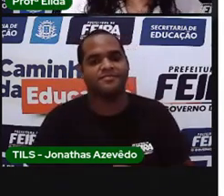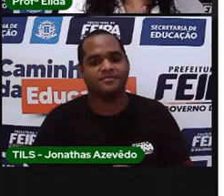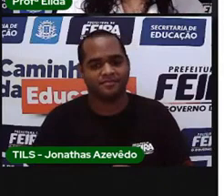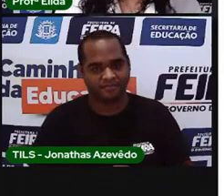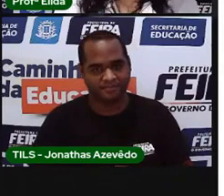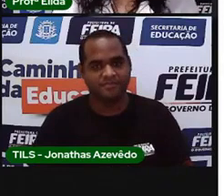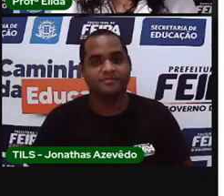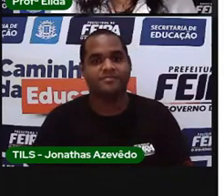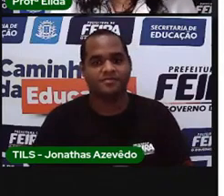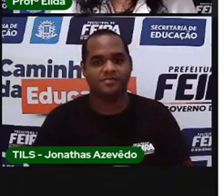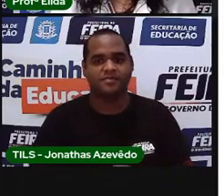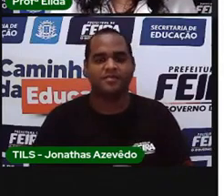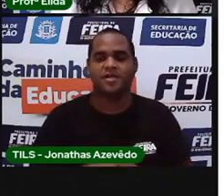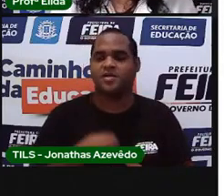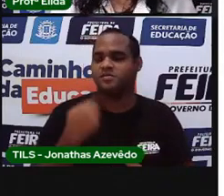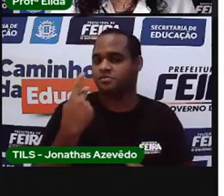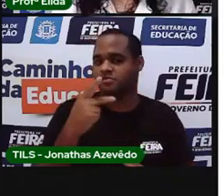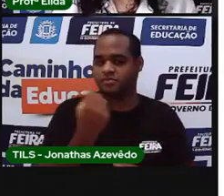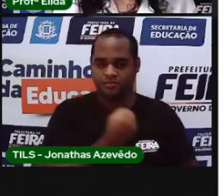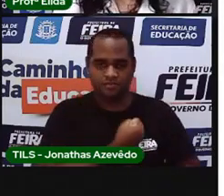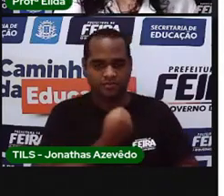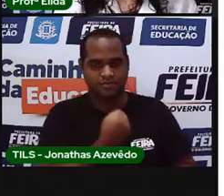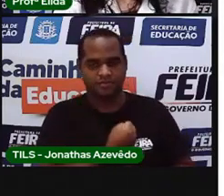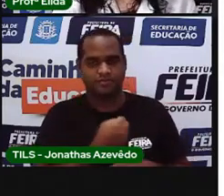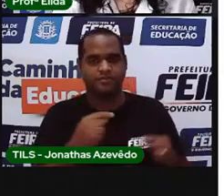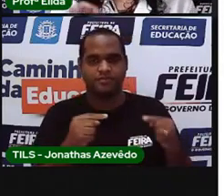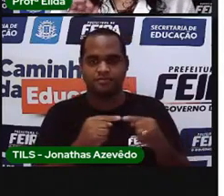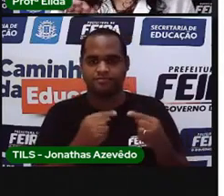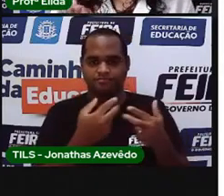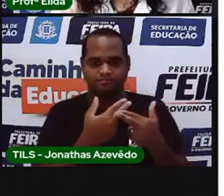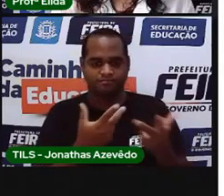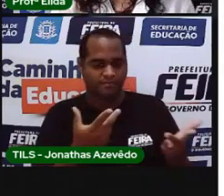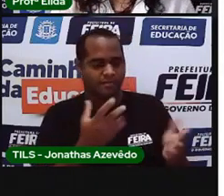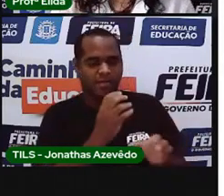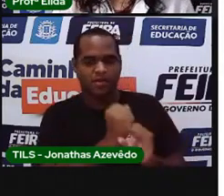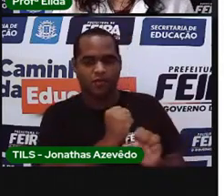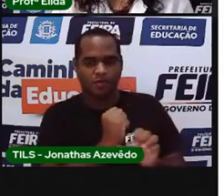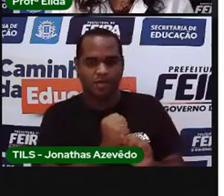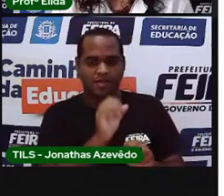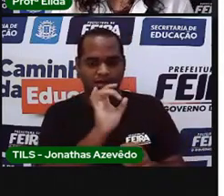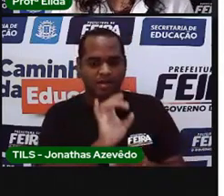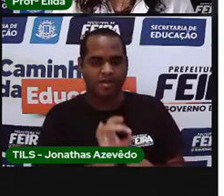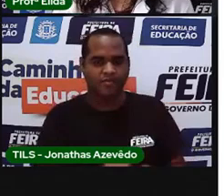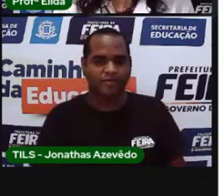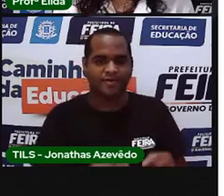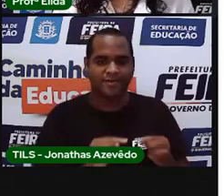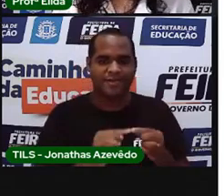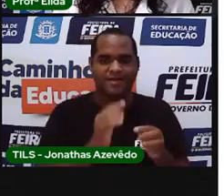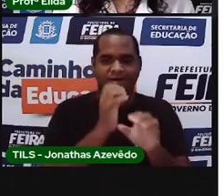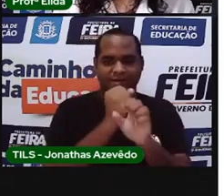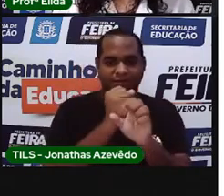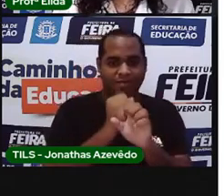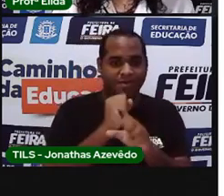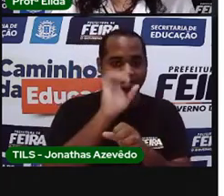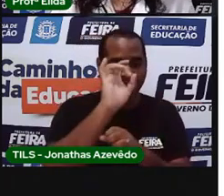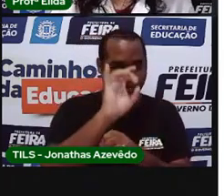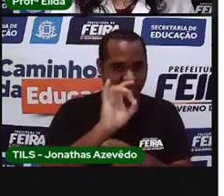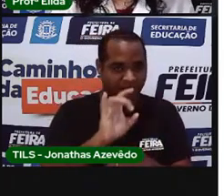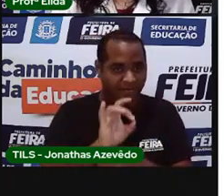Os números cardinais, eles também indicam a quantidade de quadradinhos pintados numa coluna.